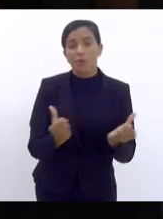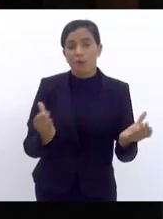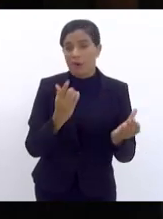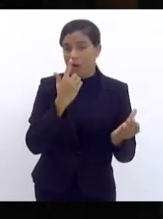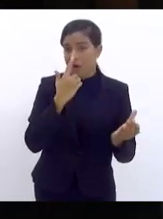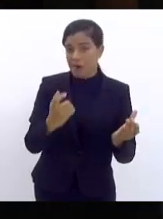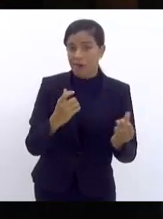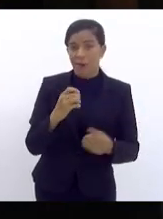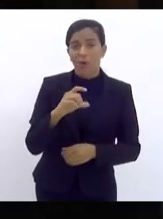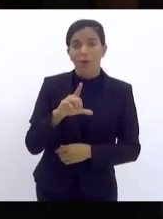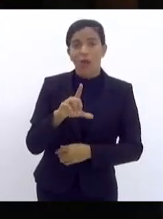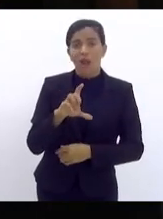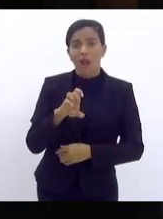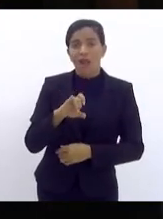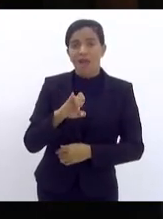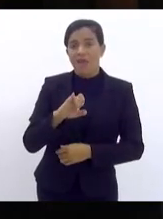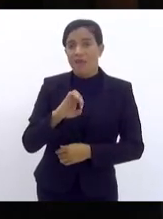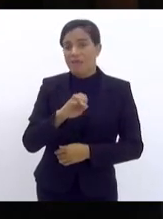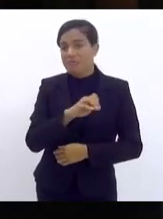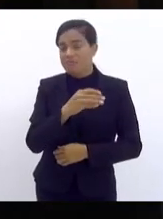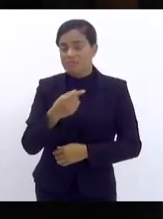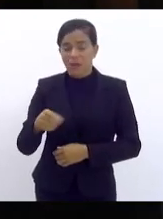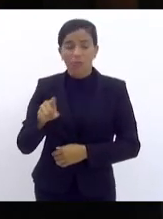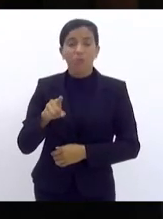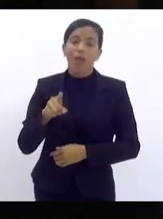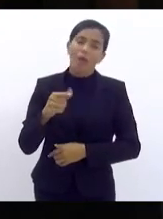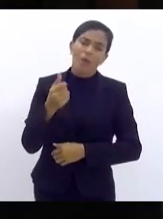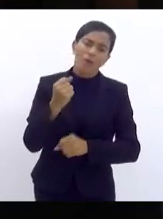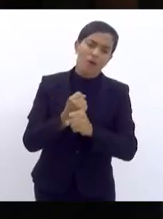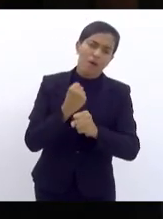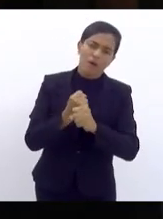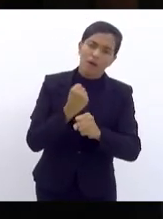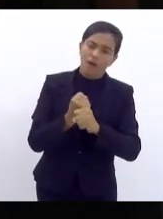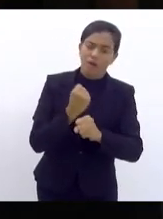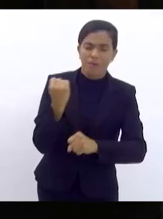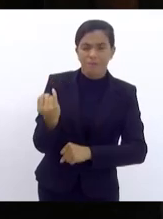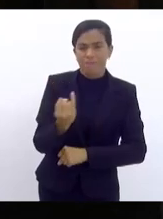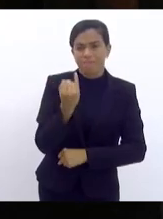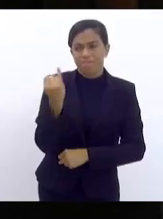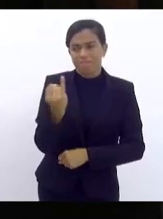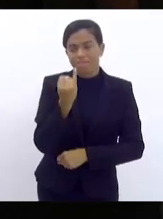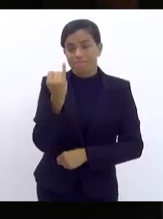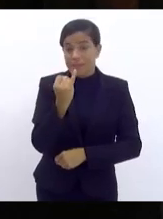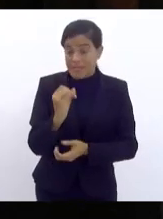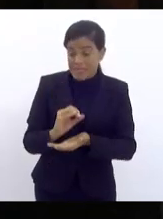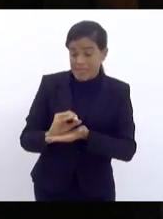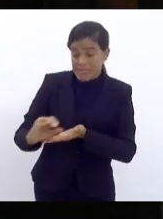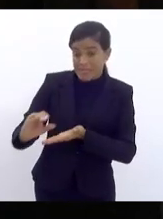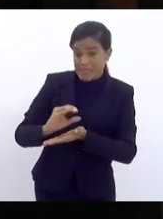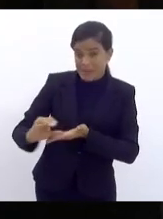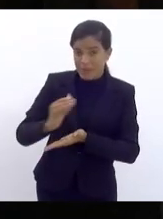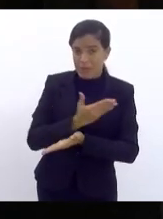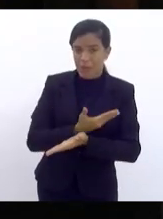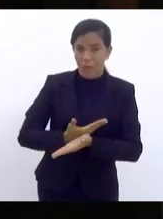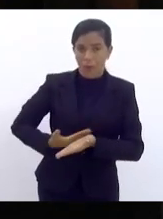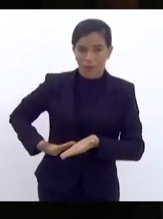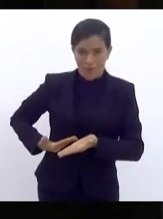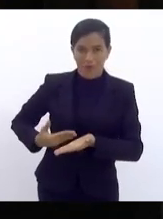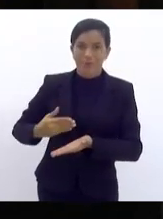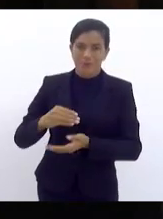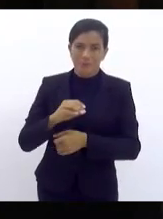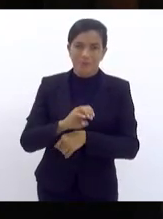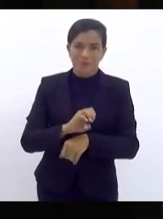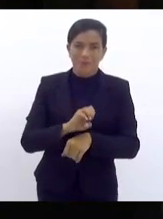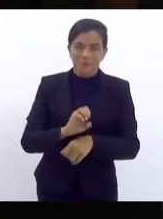É uma obra fundamental esse investimento que o governo do Estado tem